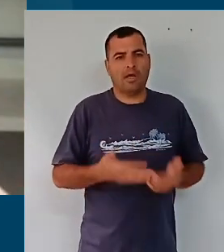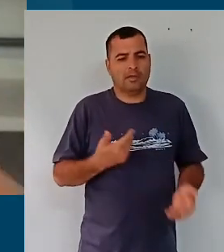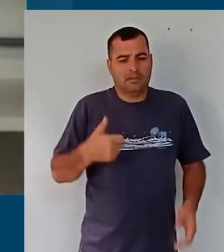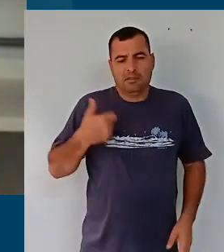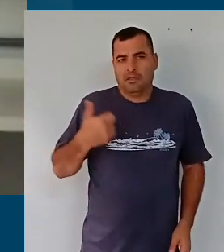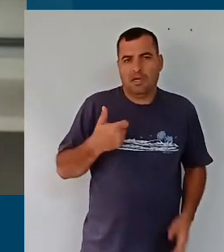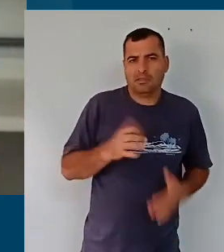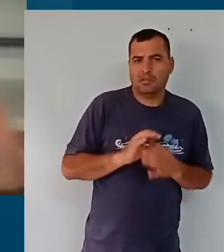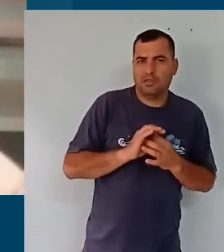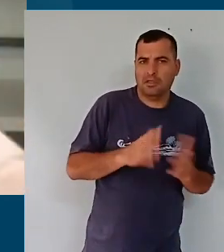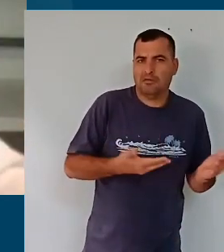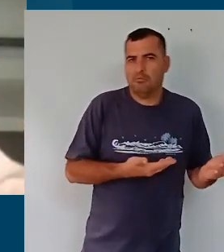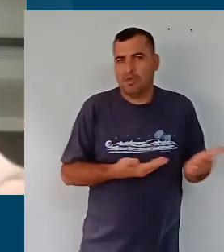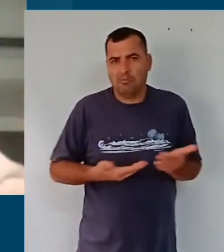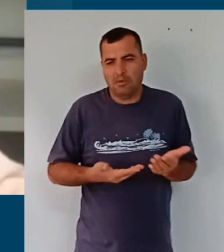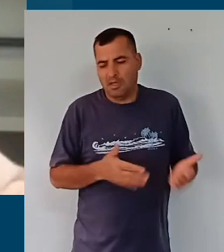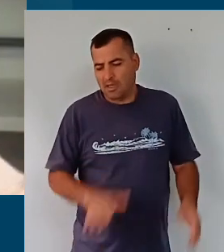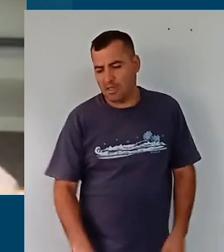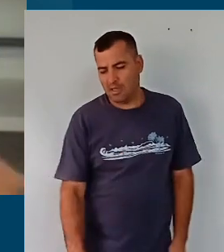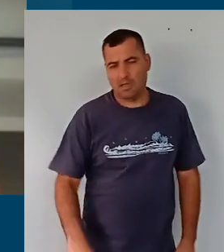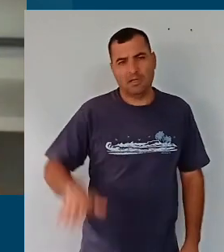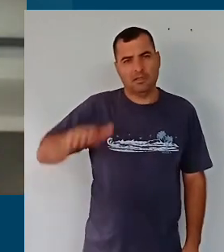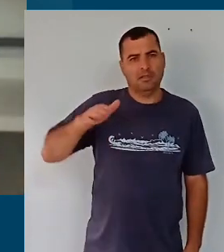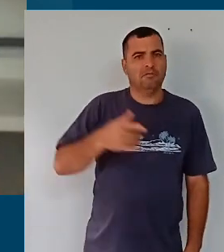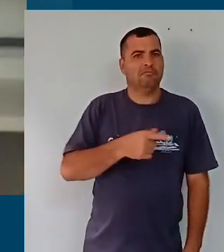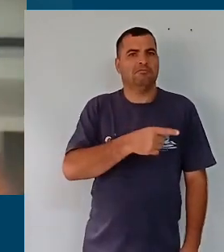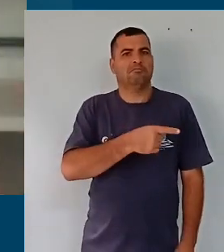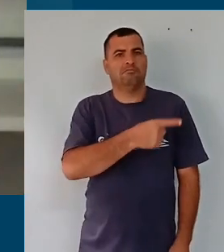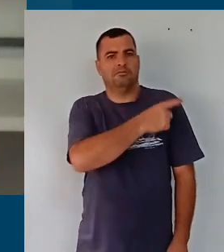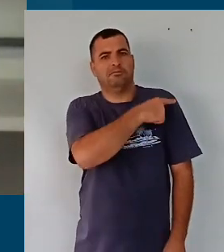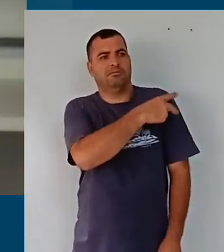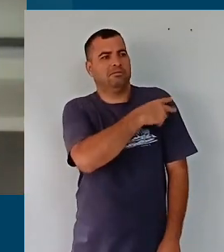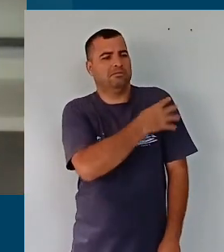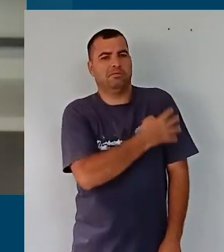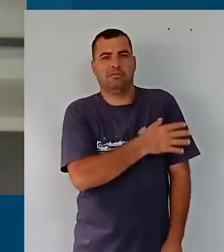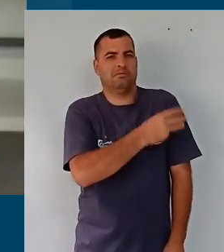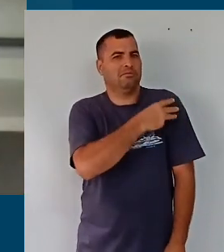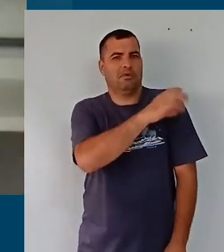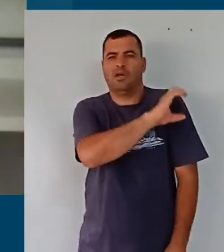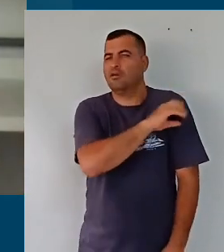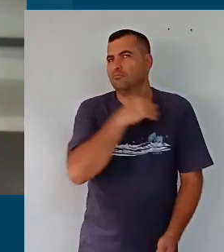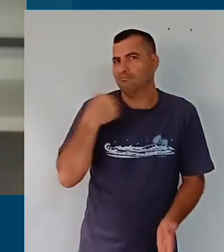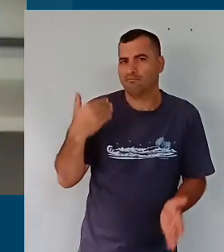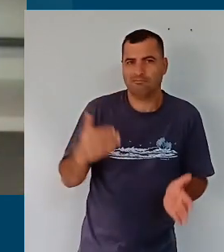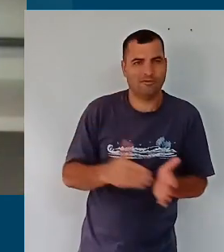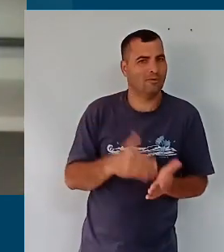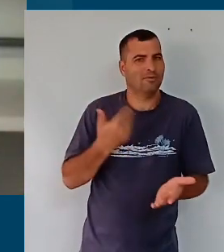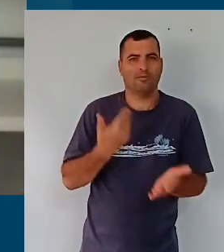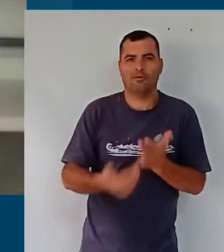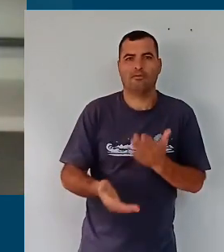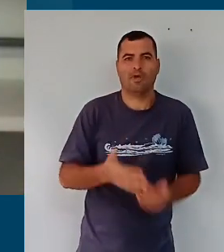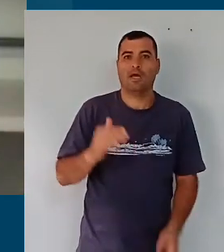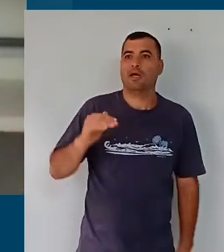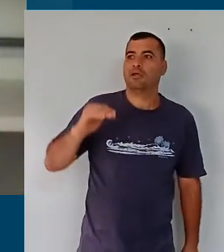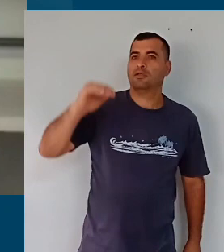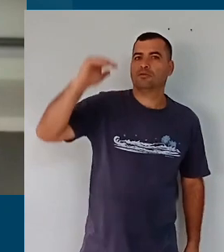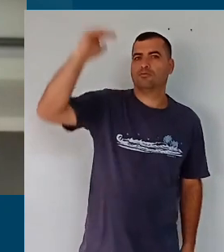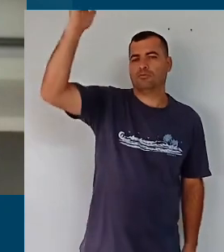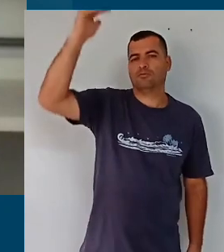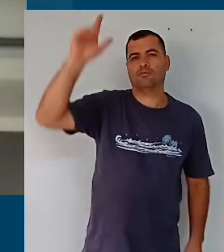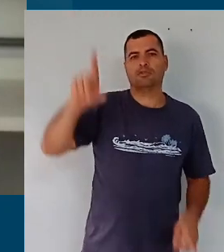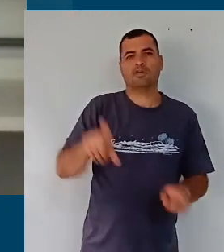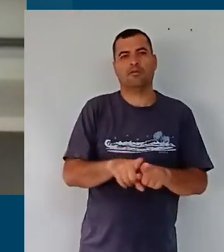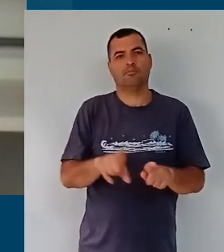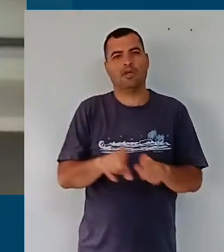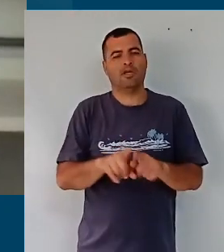pequena, a criança que está nos anos iniciais no ensino fundamental, nos anos finais, no ensino médio, os adultos que frequentam